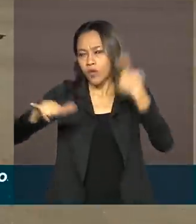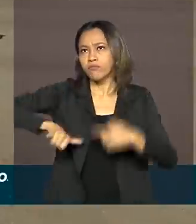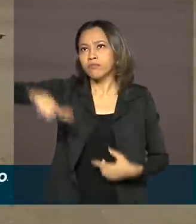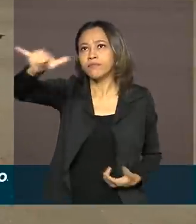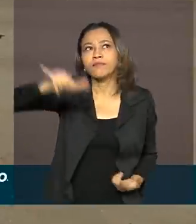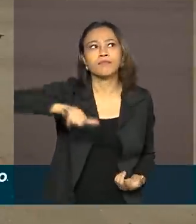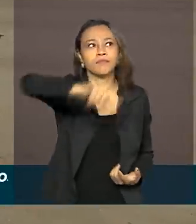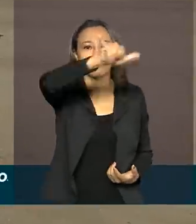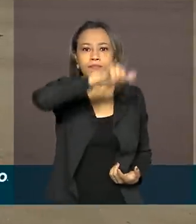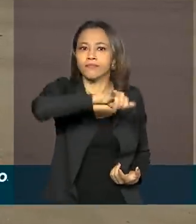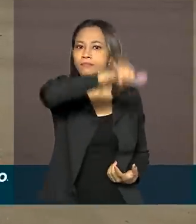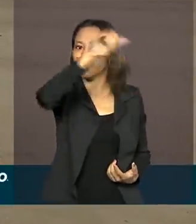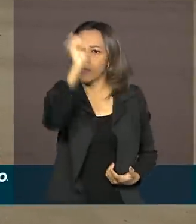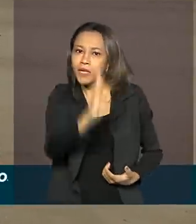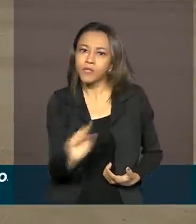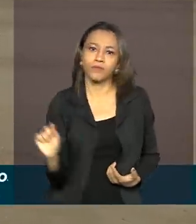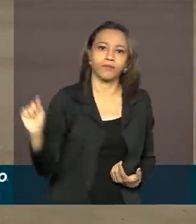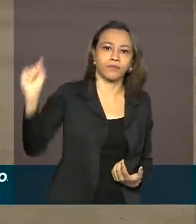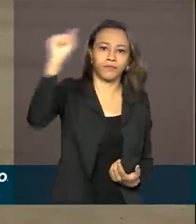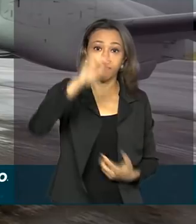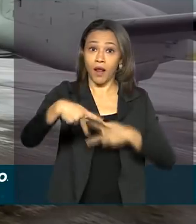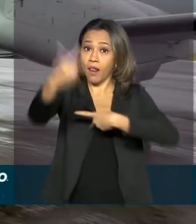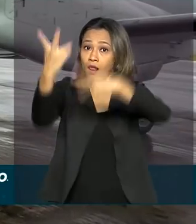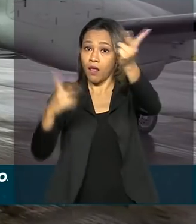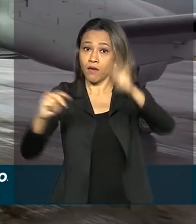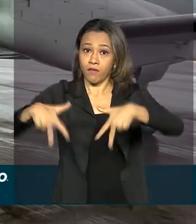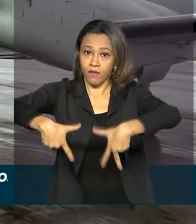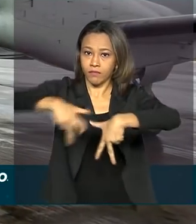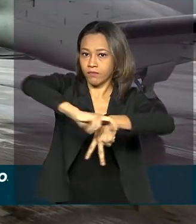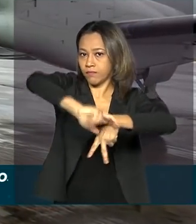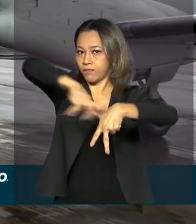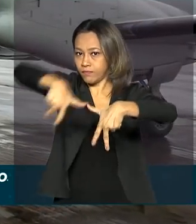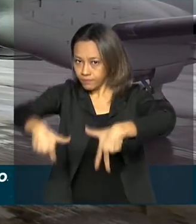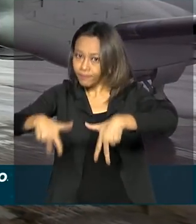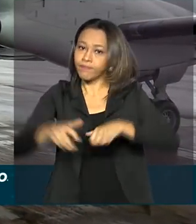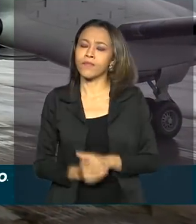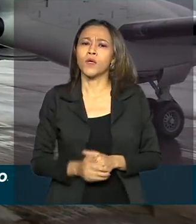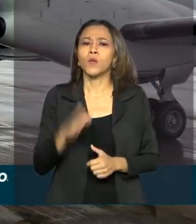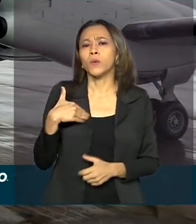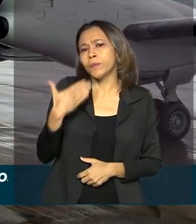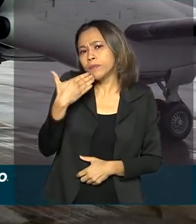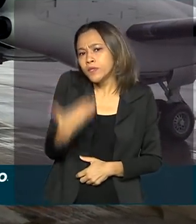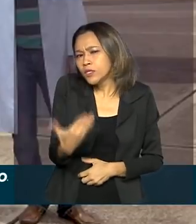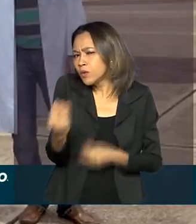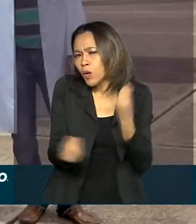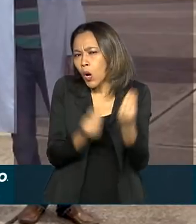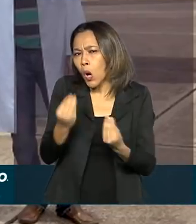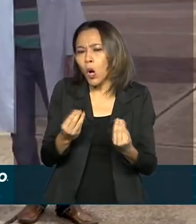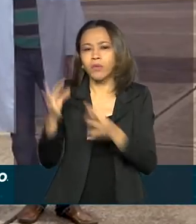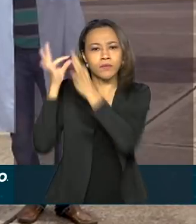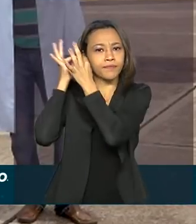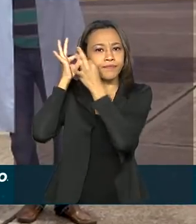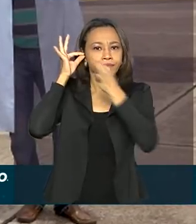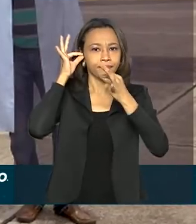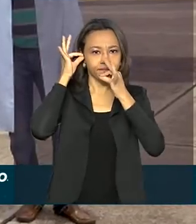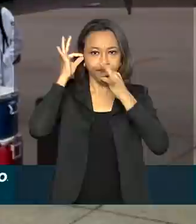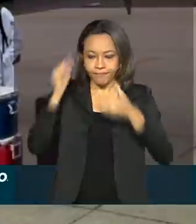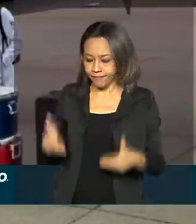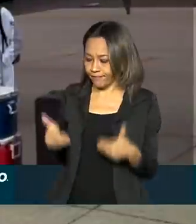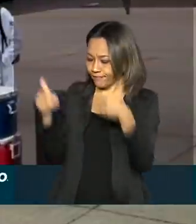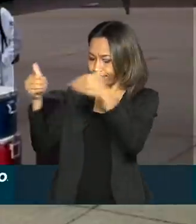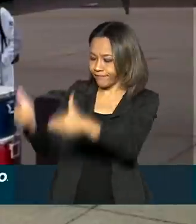para levar os órgãos ao local onde está o receptor. O pedido para transporte é demandado pela Central Nacional de